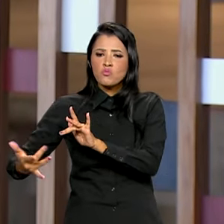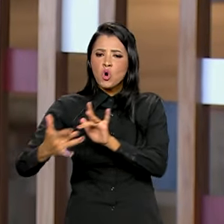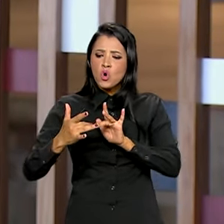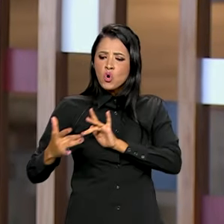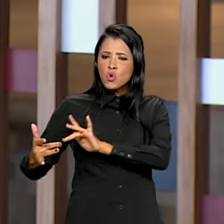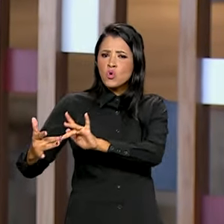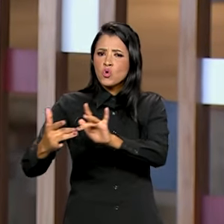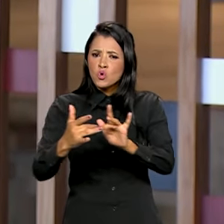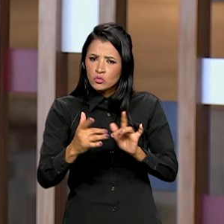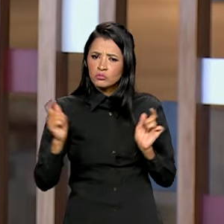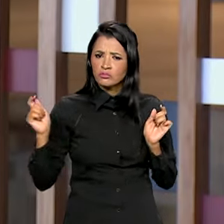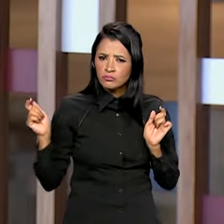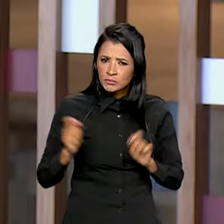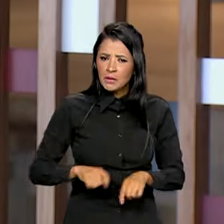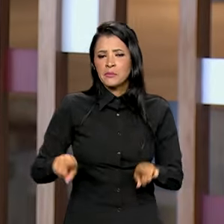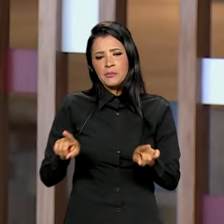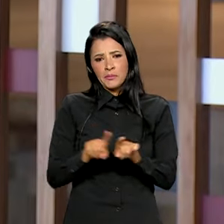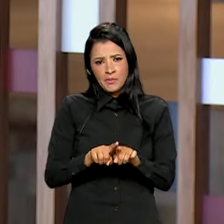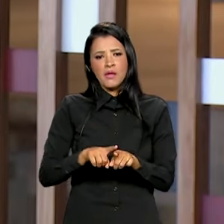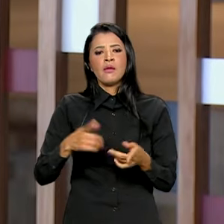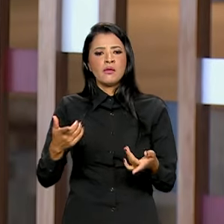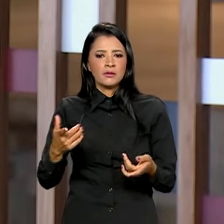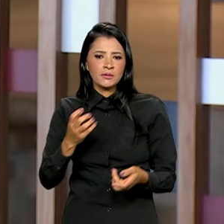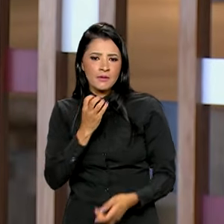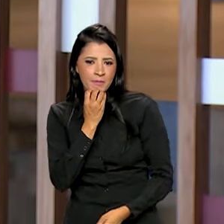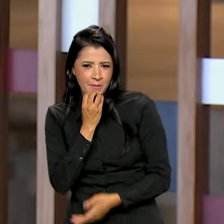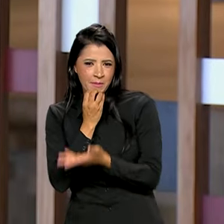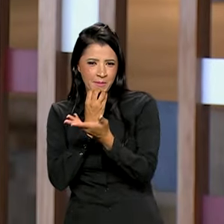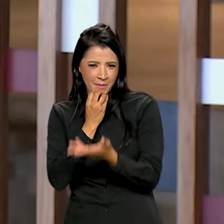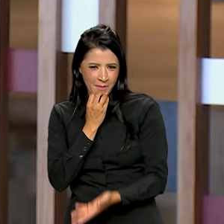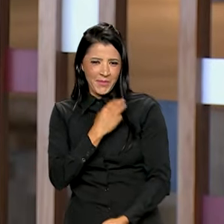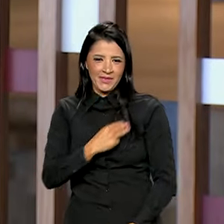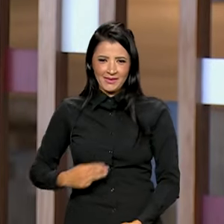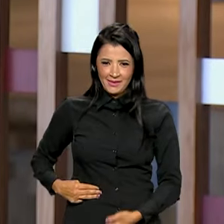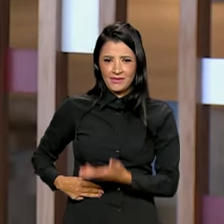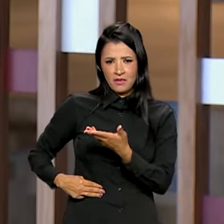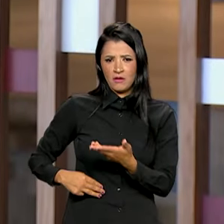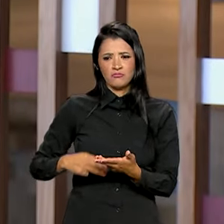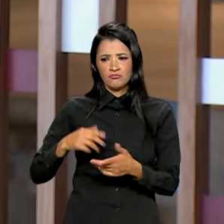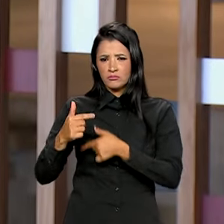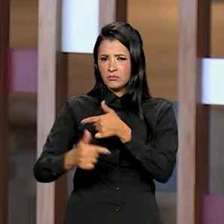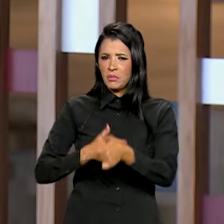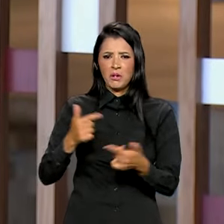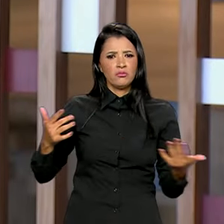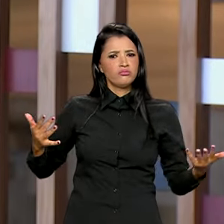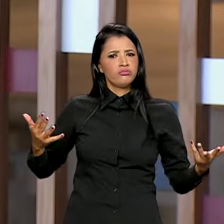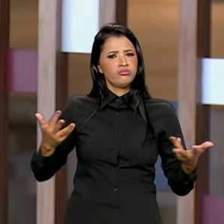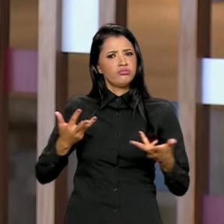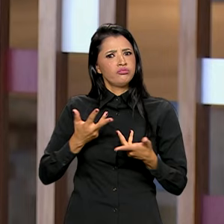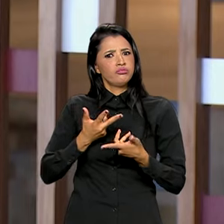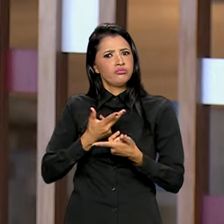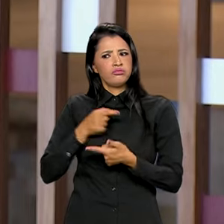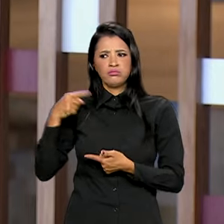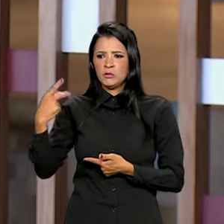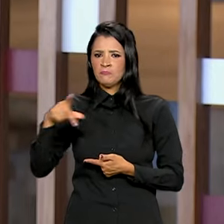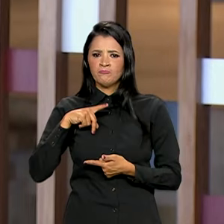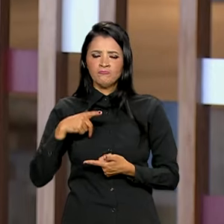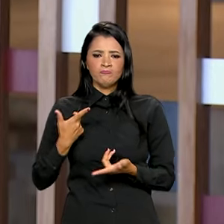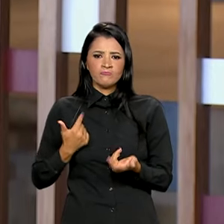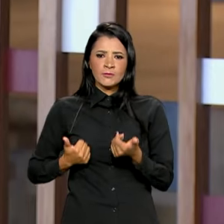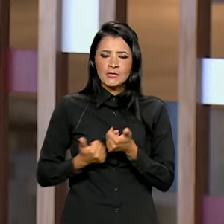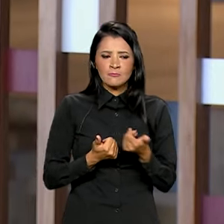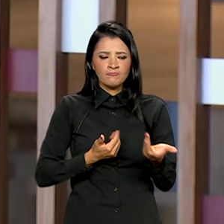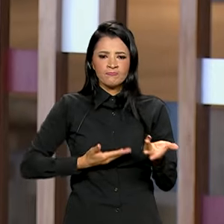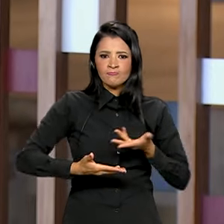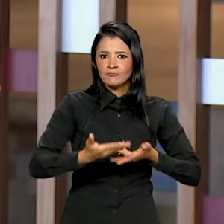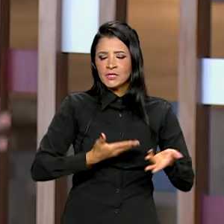Abraçar Mauro, que tem feito um trabalho extraordinário de assessorar o presidente